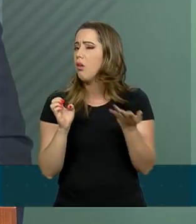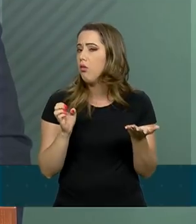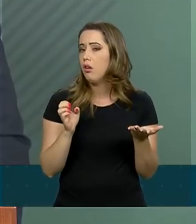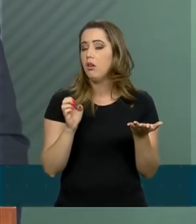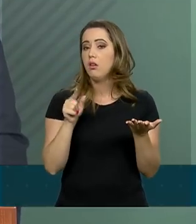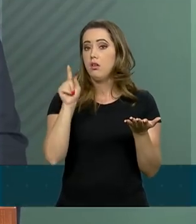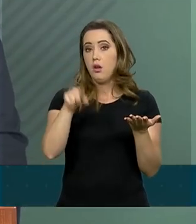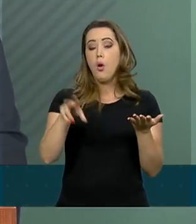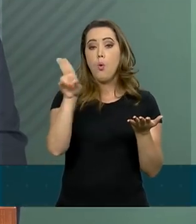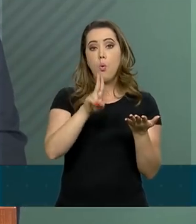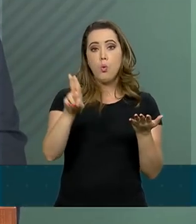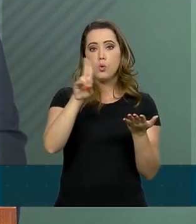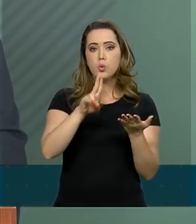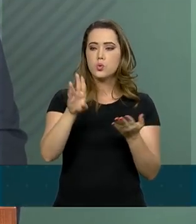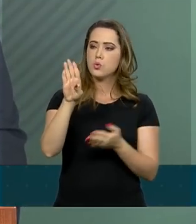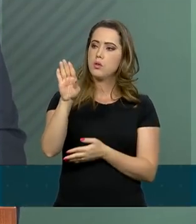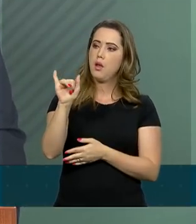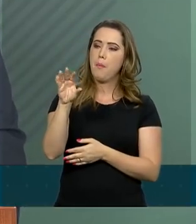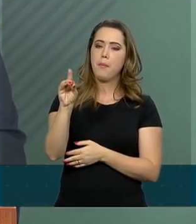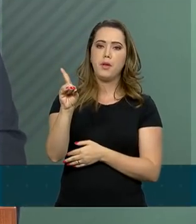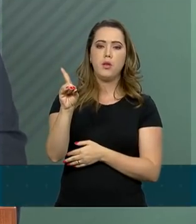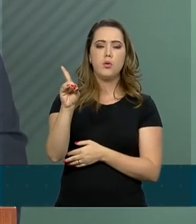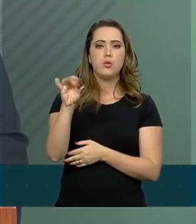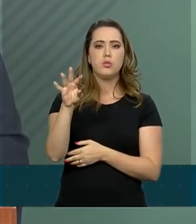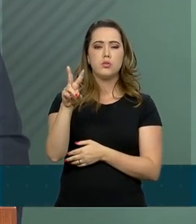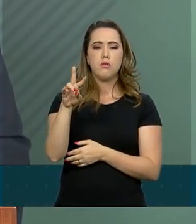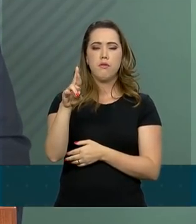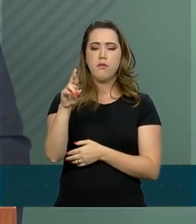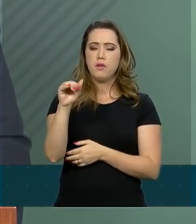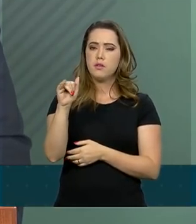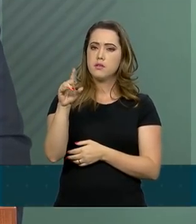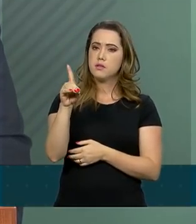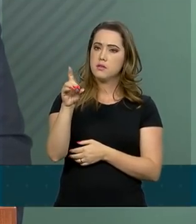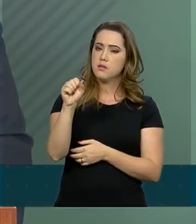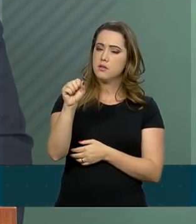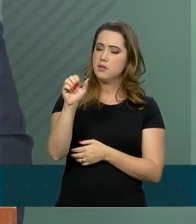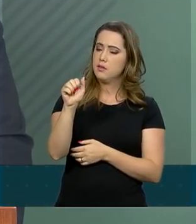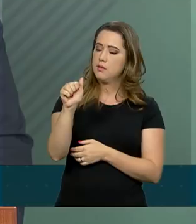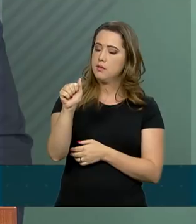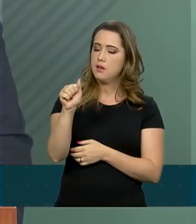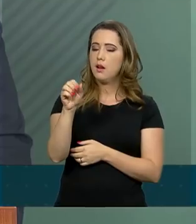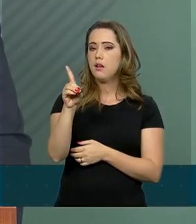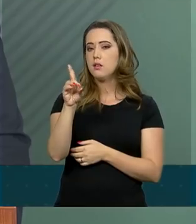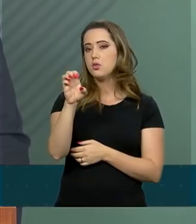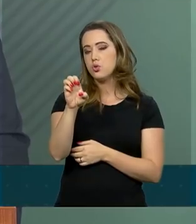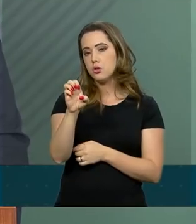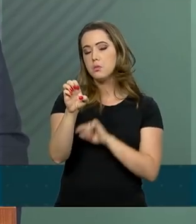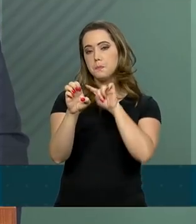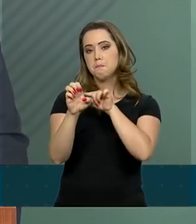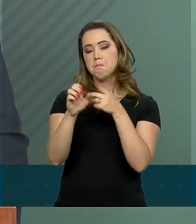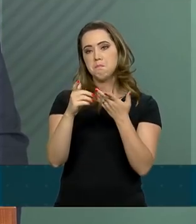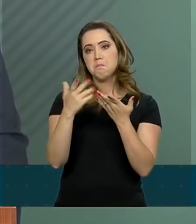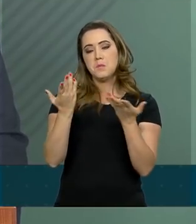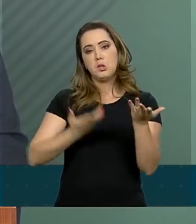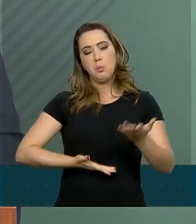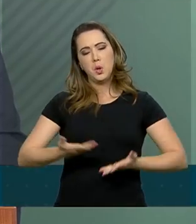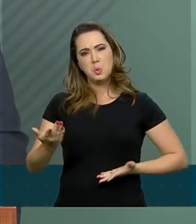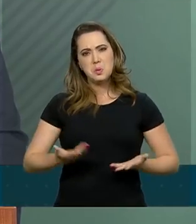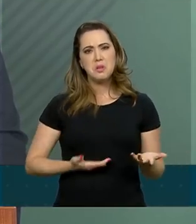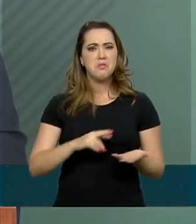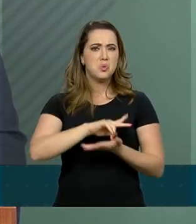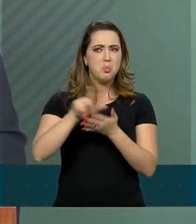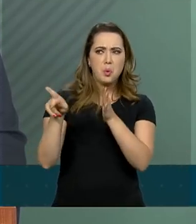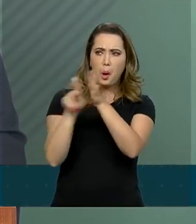da biodiversidade e dos serviços ecossistêmicos como parte de uma estratégia maior